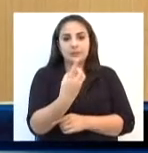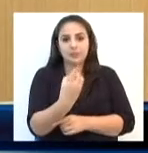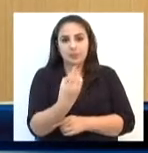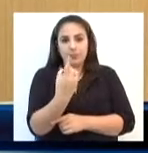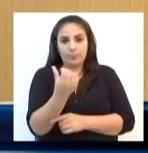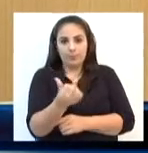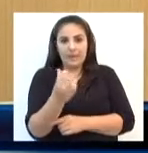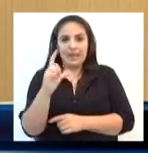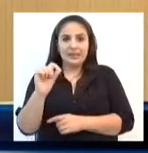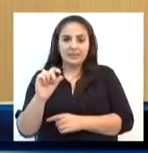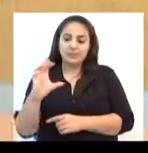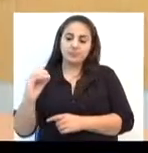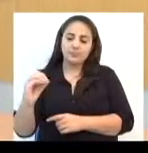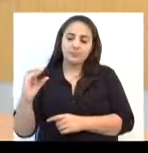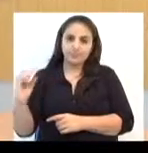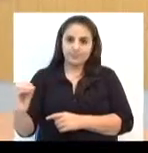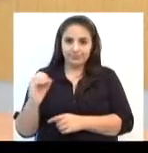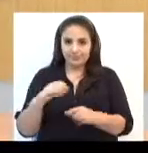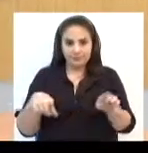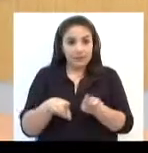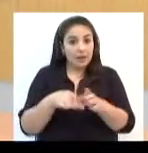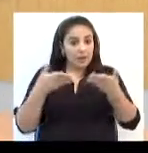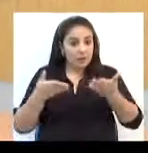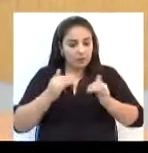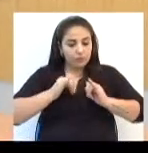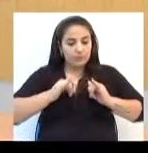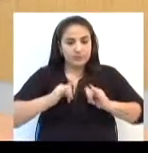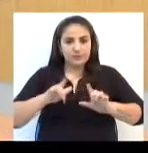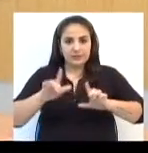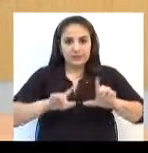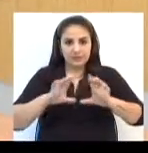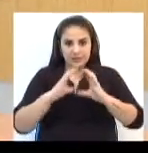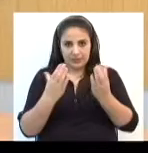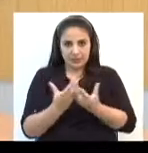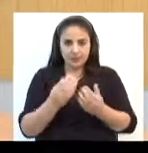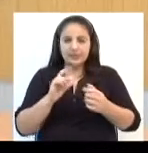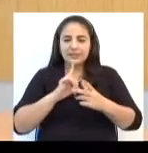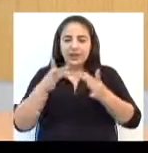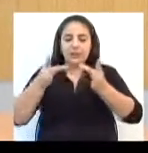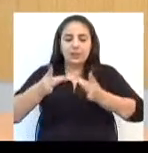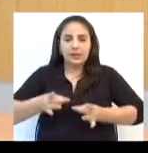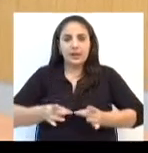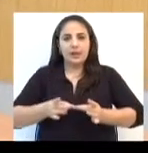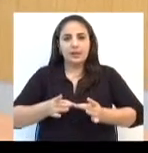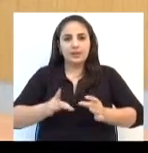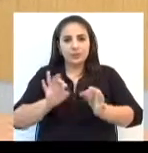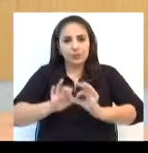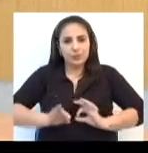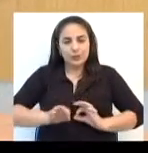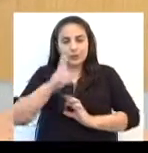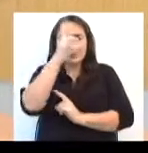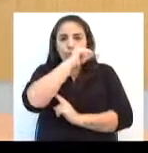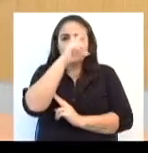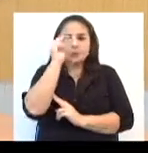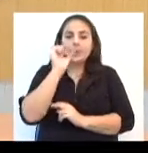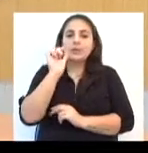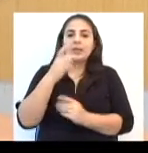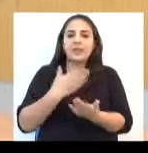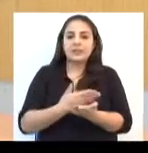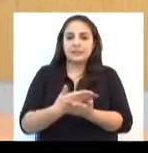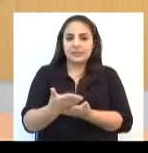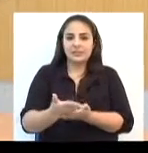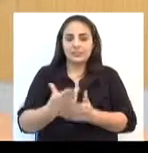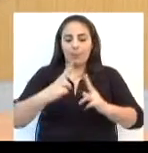-100. E agora o Jornal da Câmara traz os detalhes de um programa municipal onde a